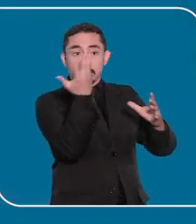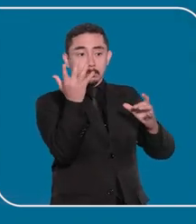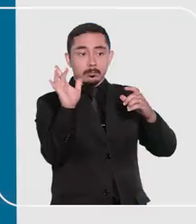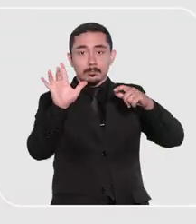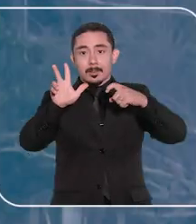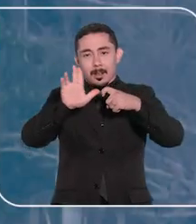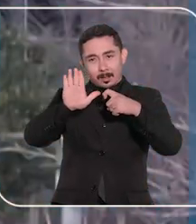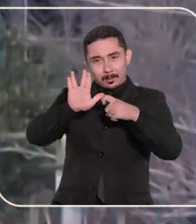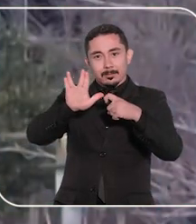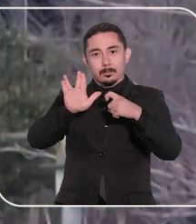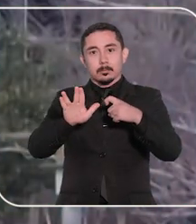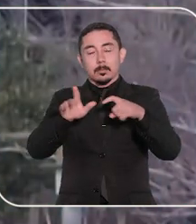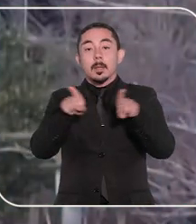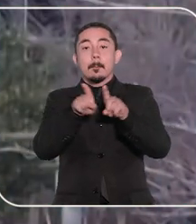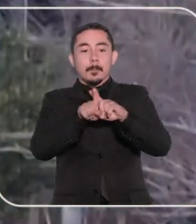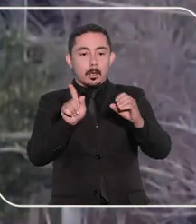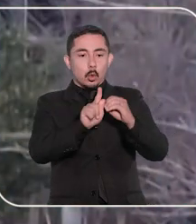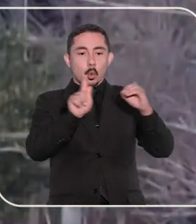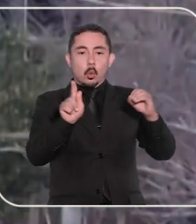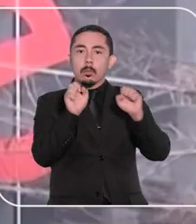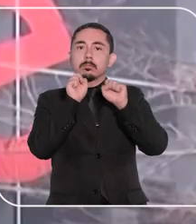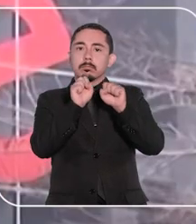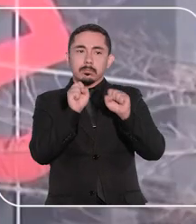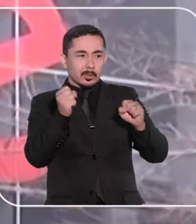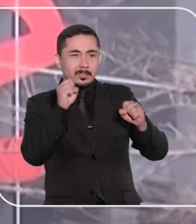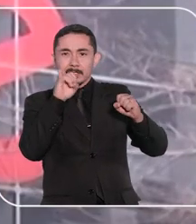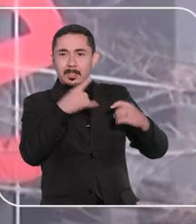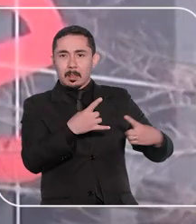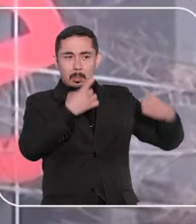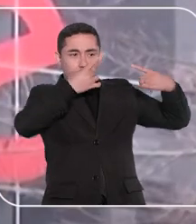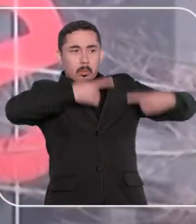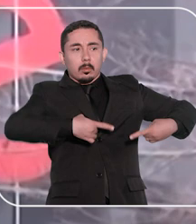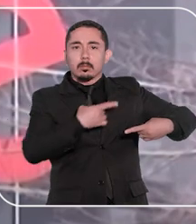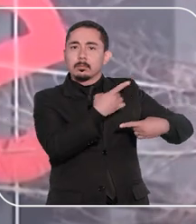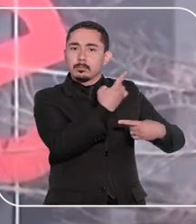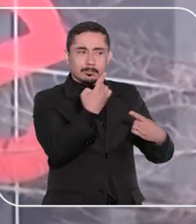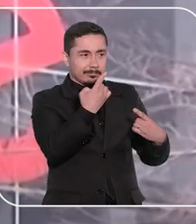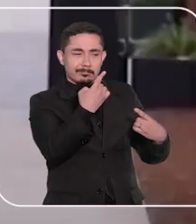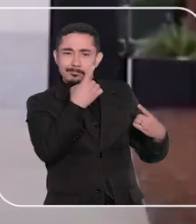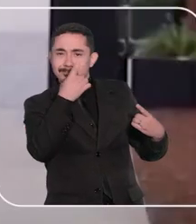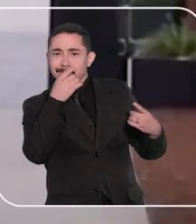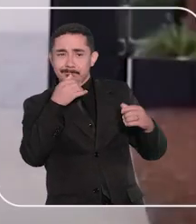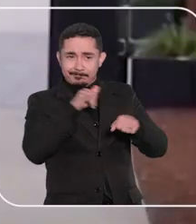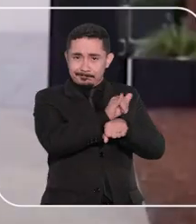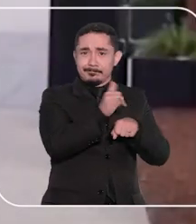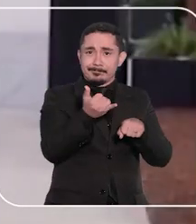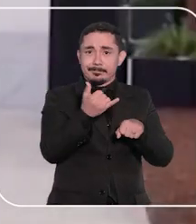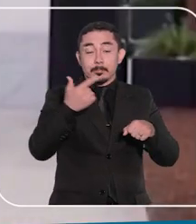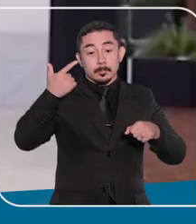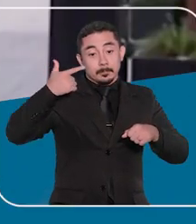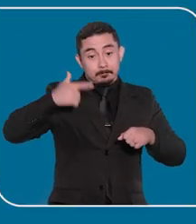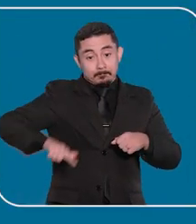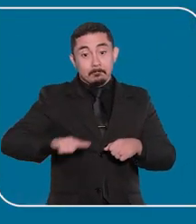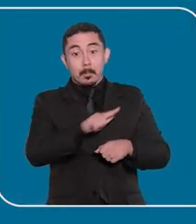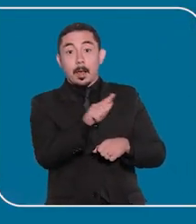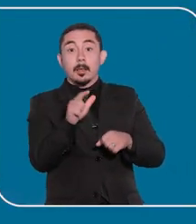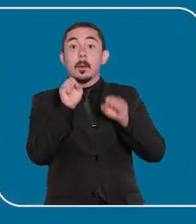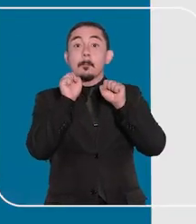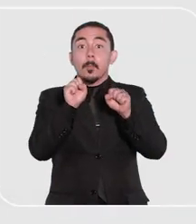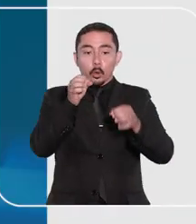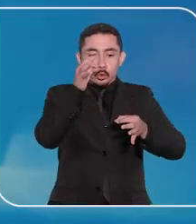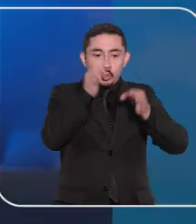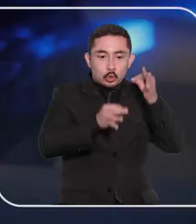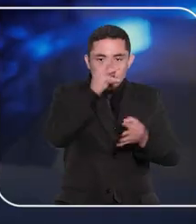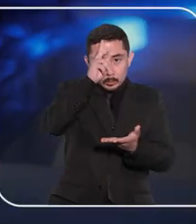Mantida a condenação do Google em caso de concorrência desleal com links patrocinados. E mais,